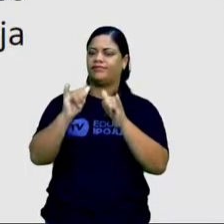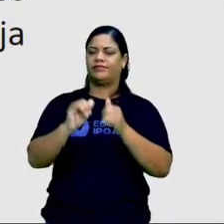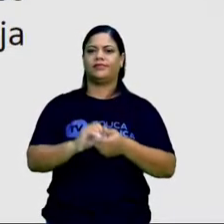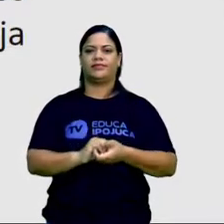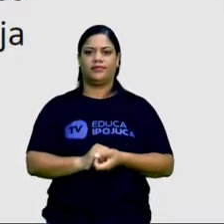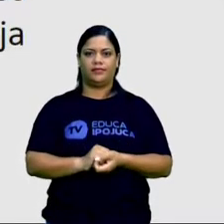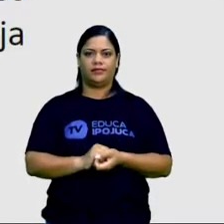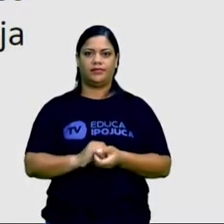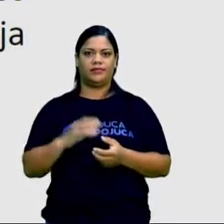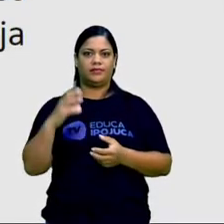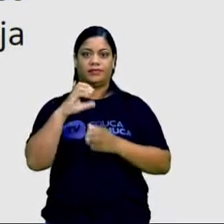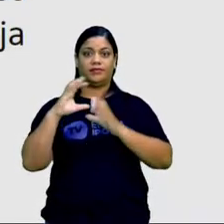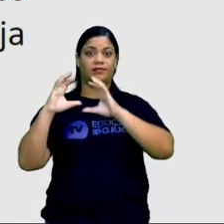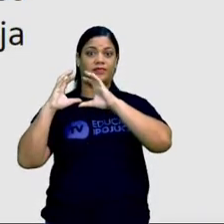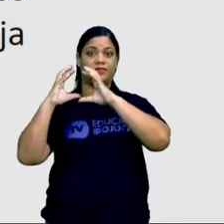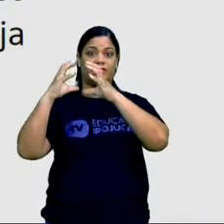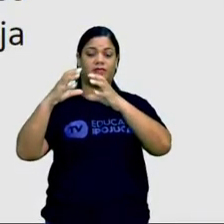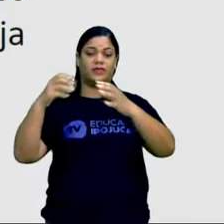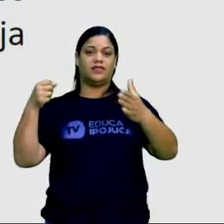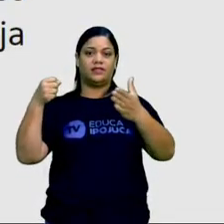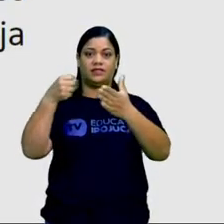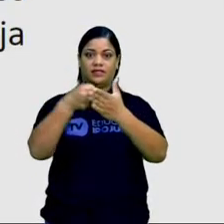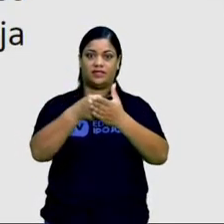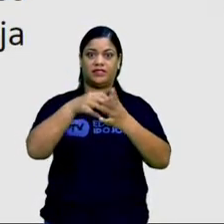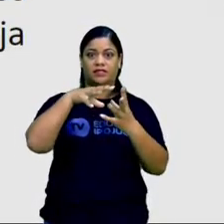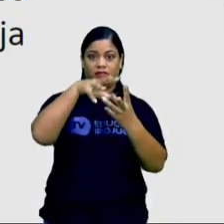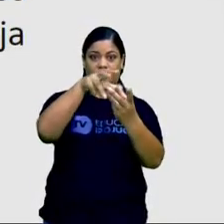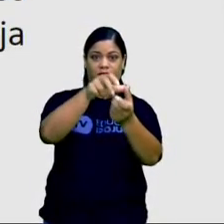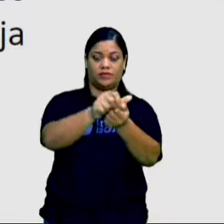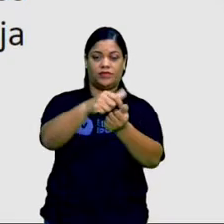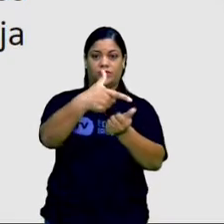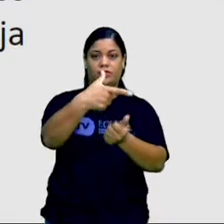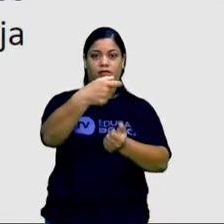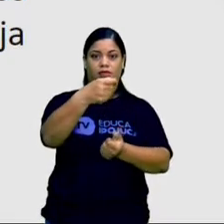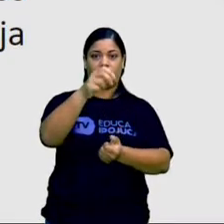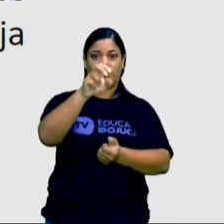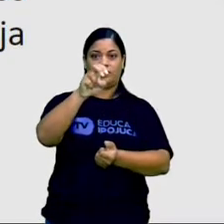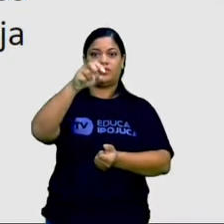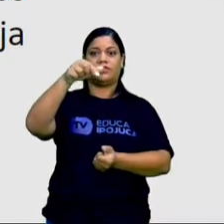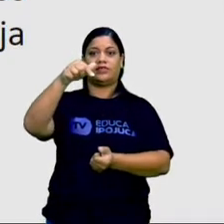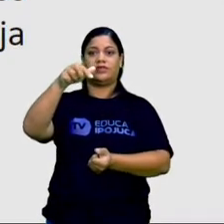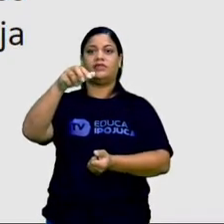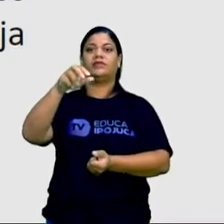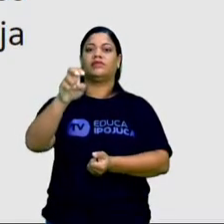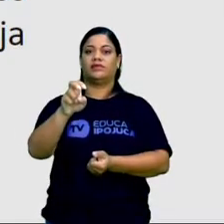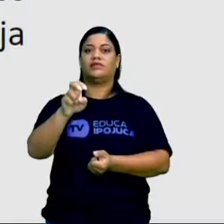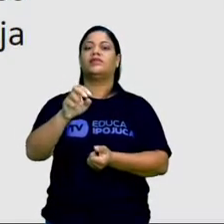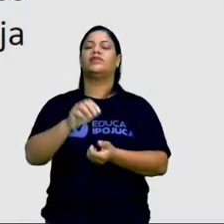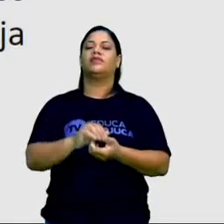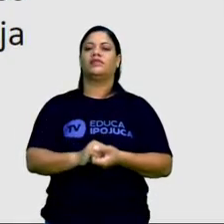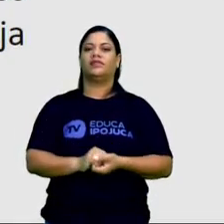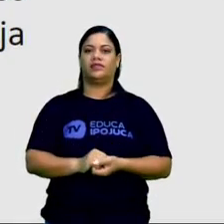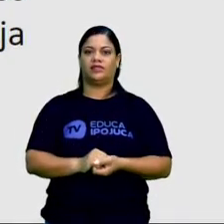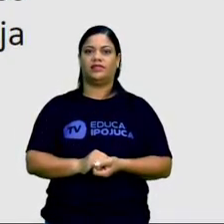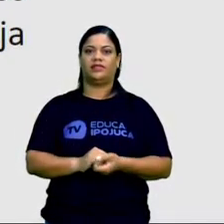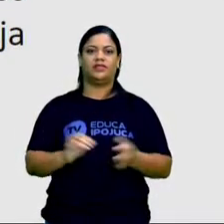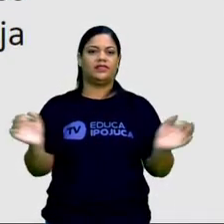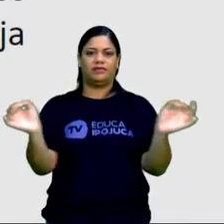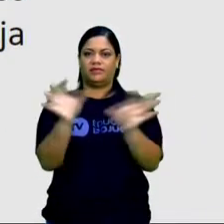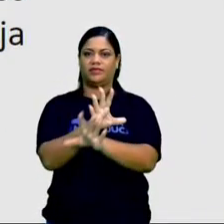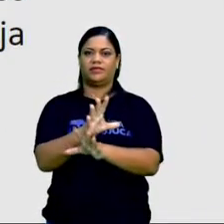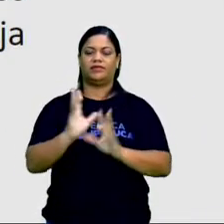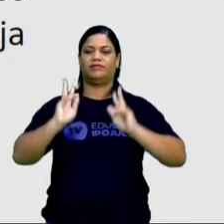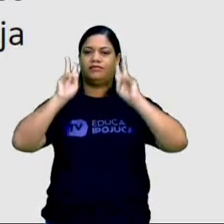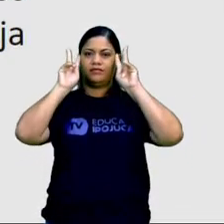meteoro gigantesco pode atingir a Terra em 2570 e dizimar a humanidade.